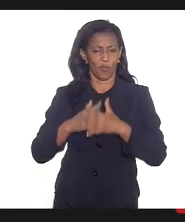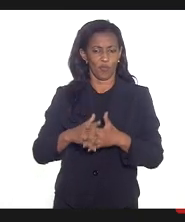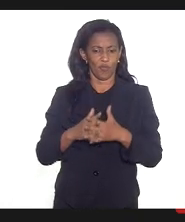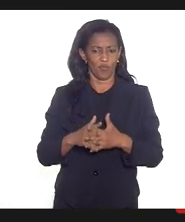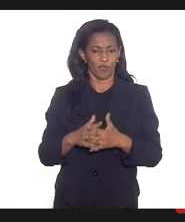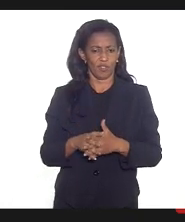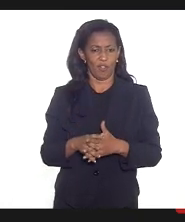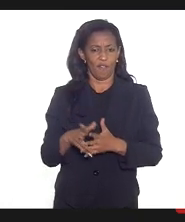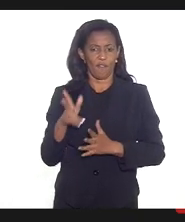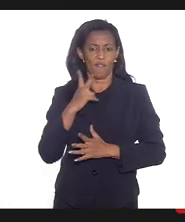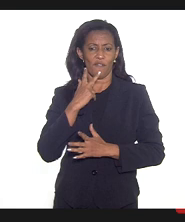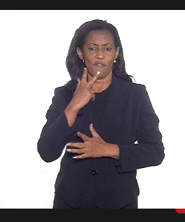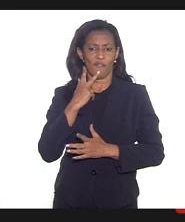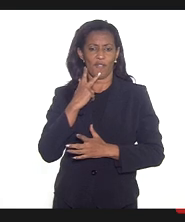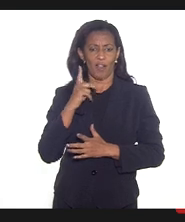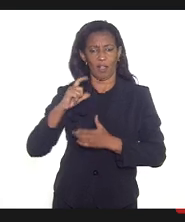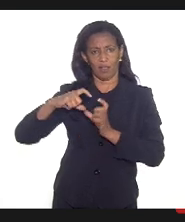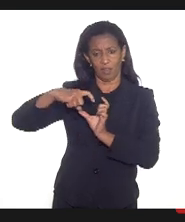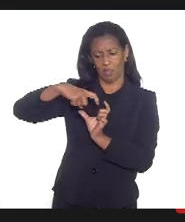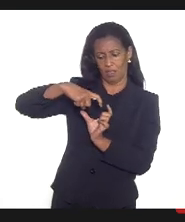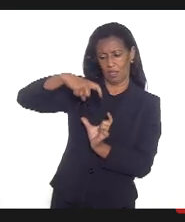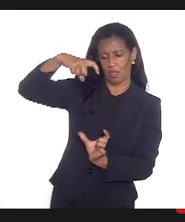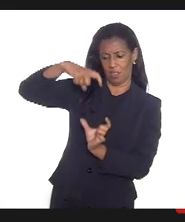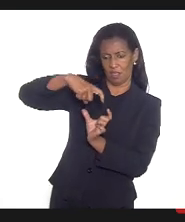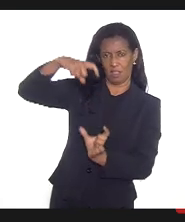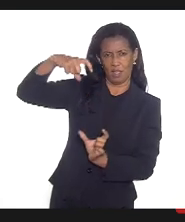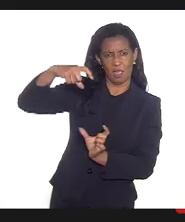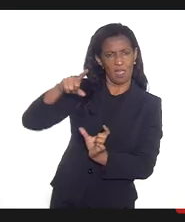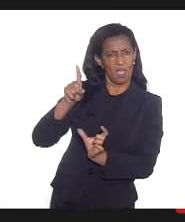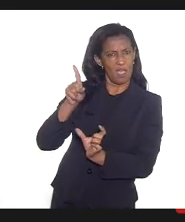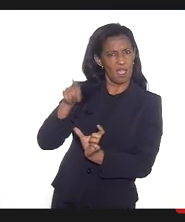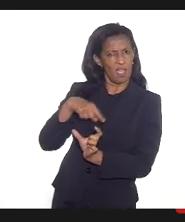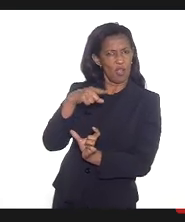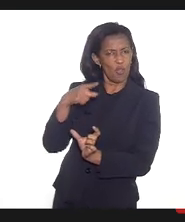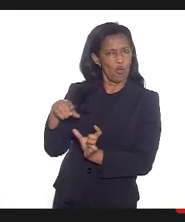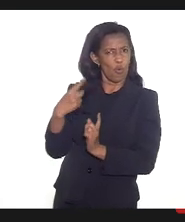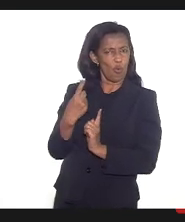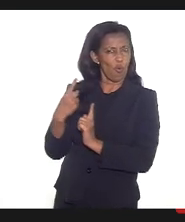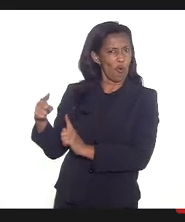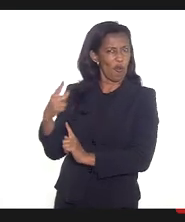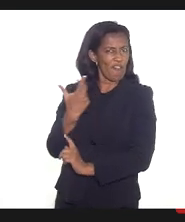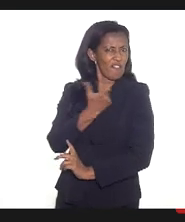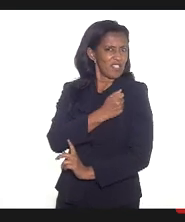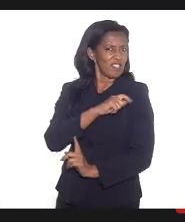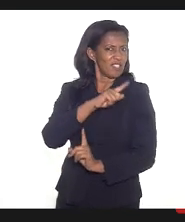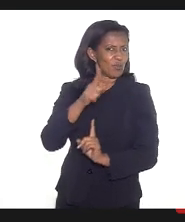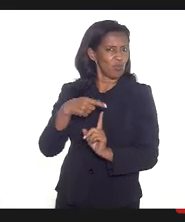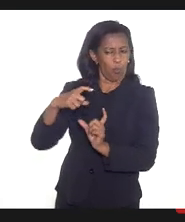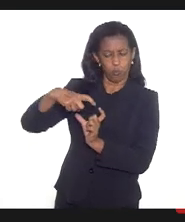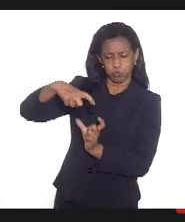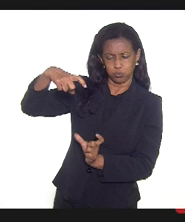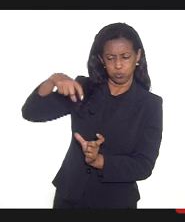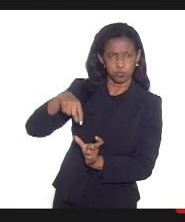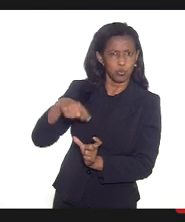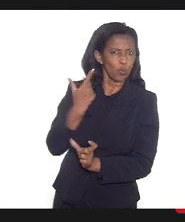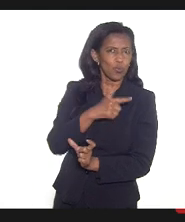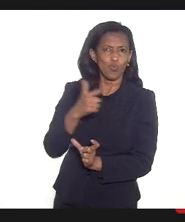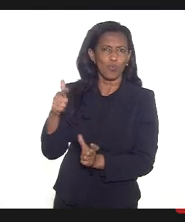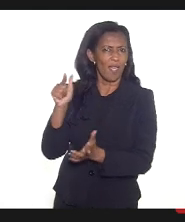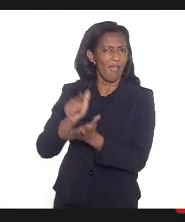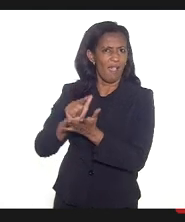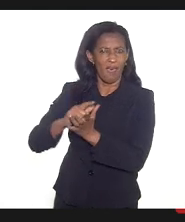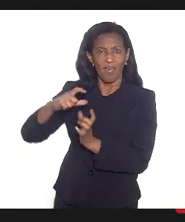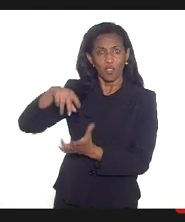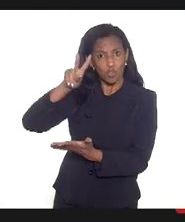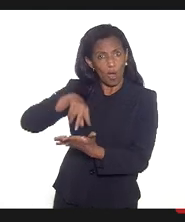dizer assim que as vacinas contraindicam a vacinação em gestantes na bula não é verdade, basta